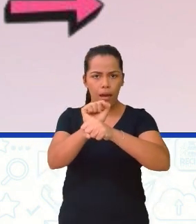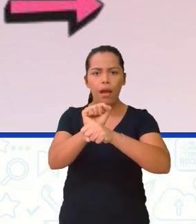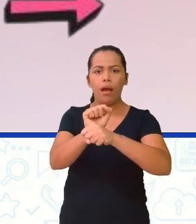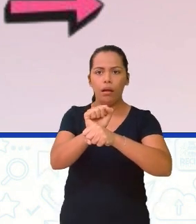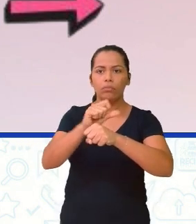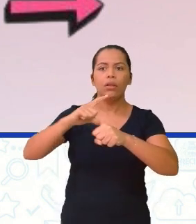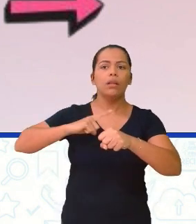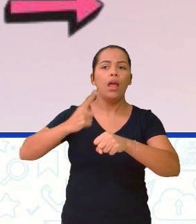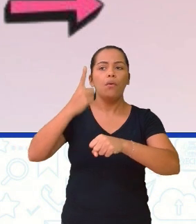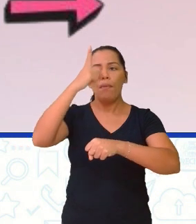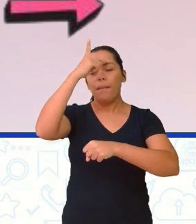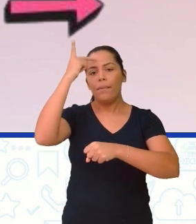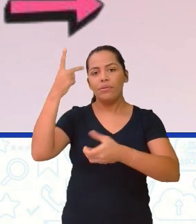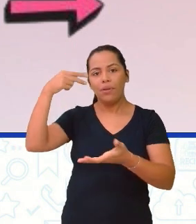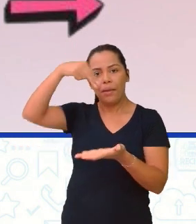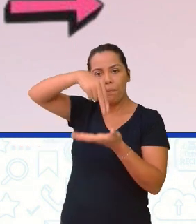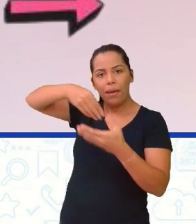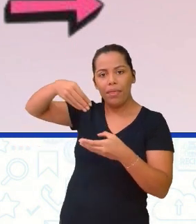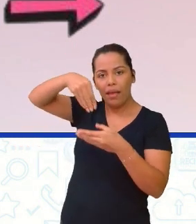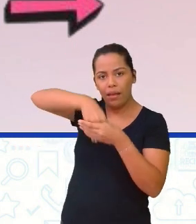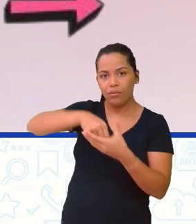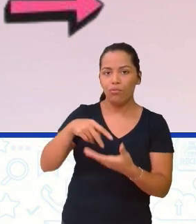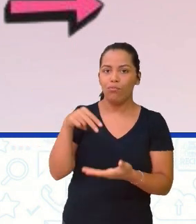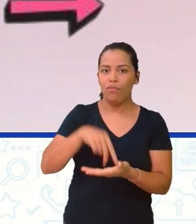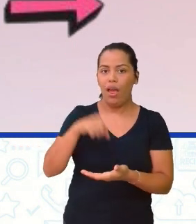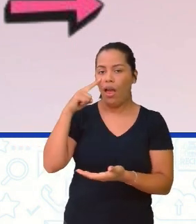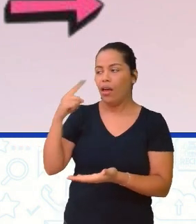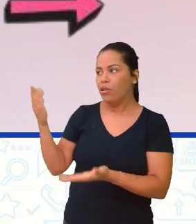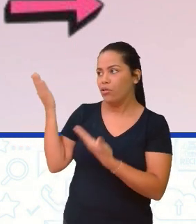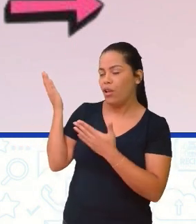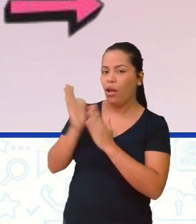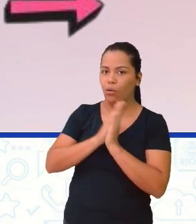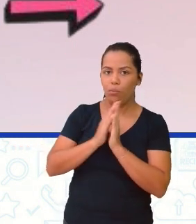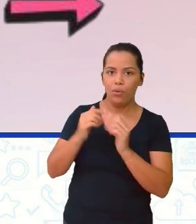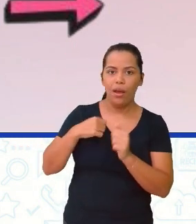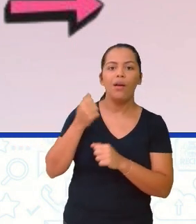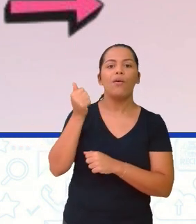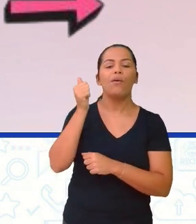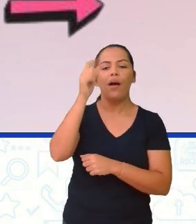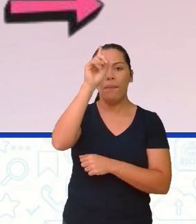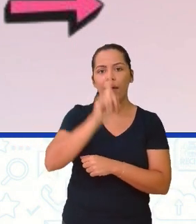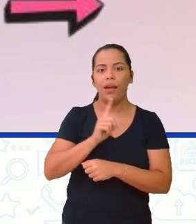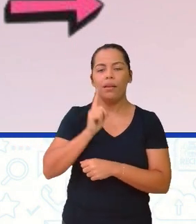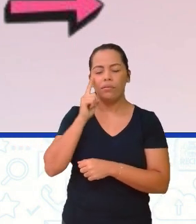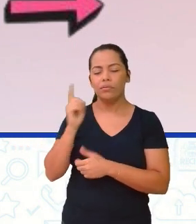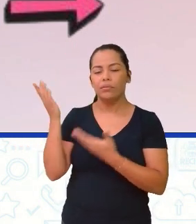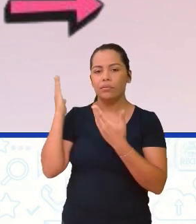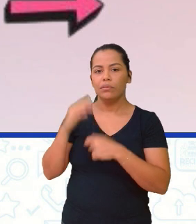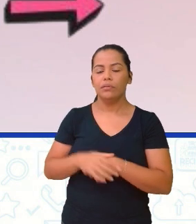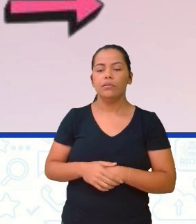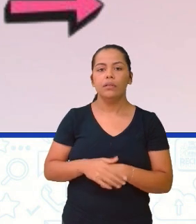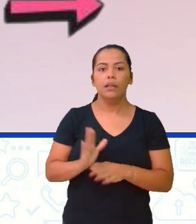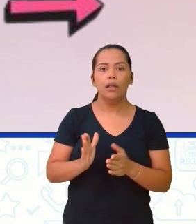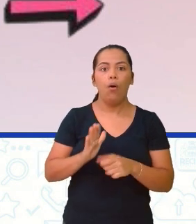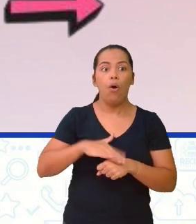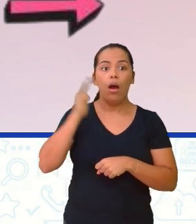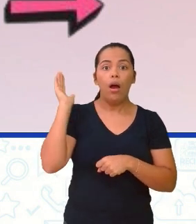uma pessoa de pé, esse bonequinho aí, amarelo. E de repente, esse carro dá partida.